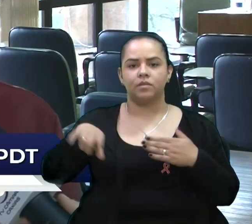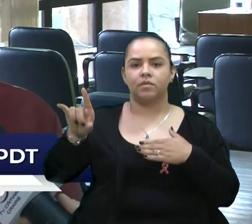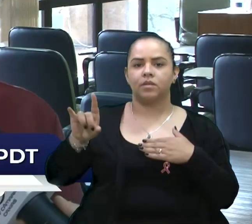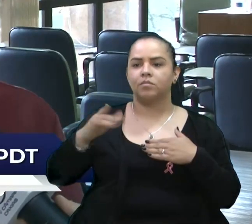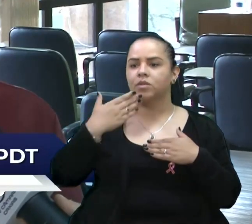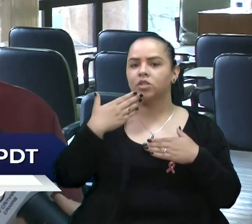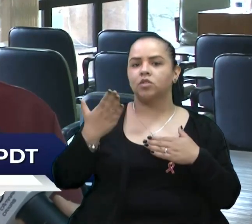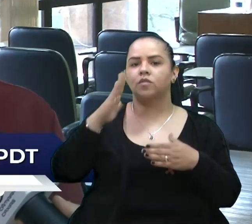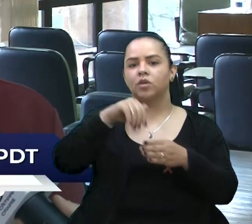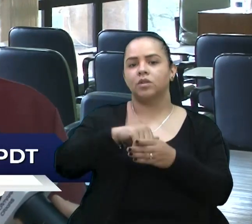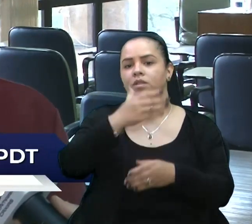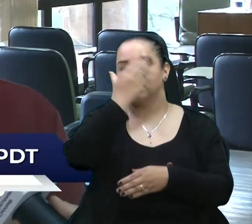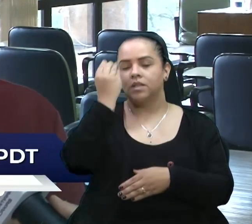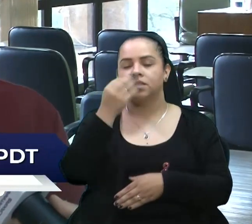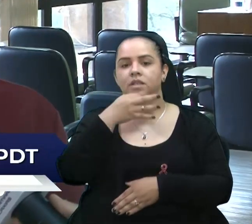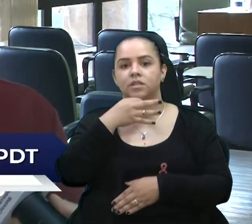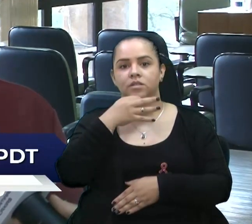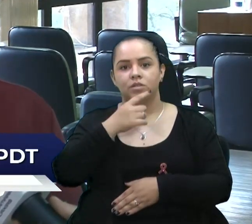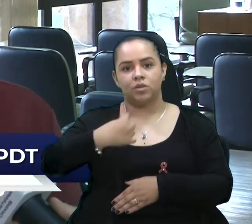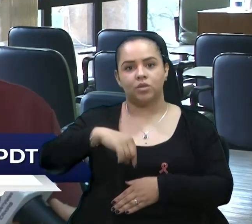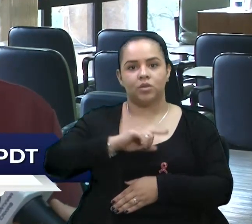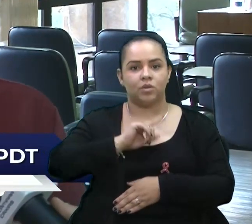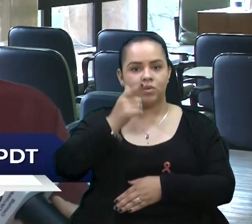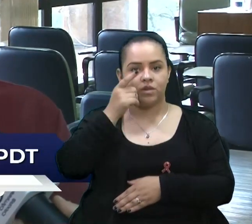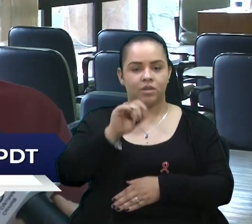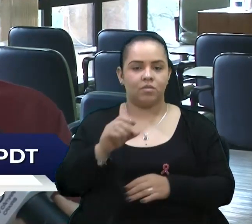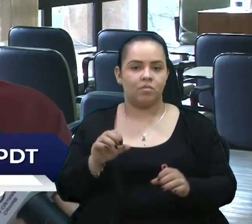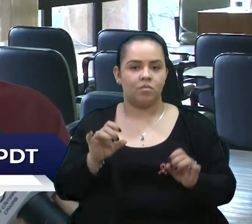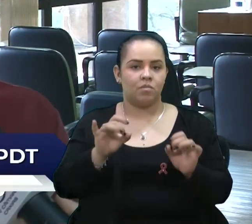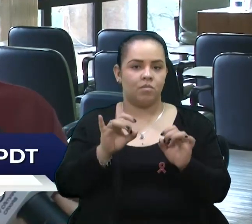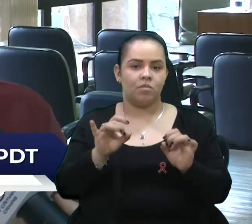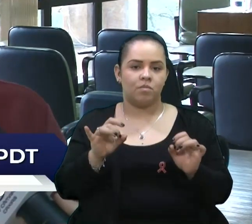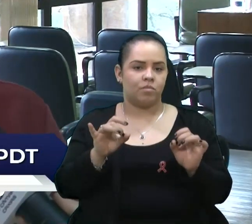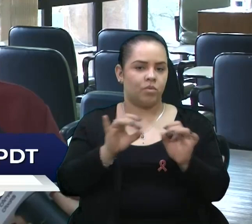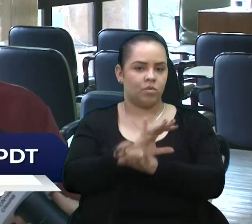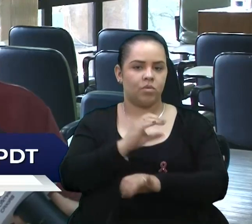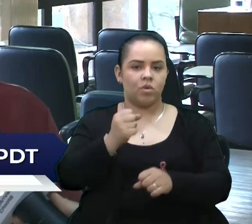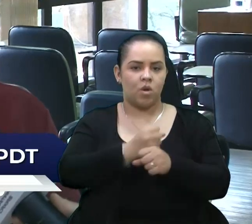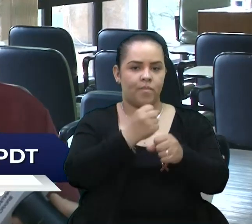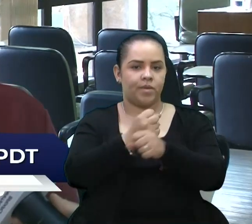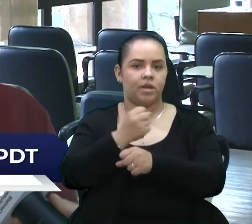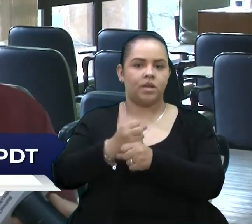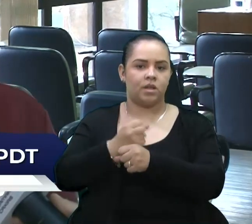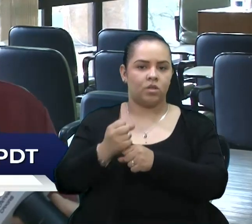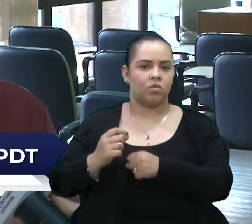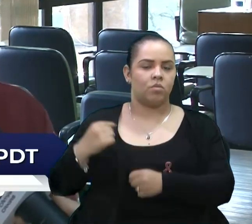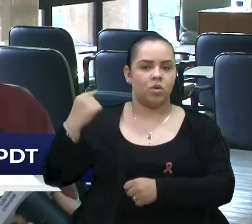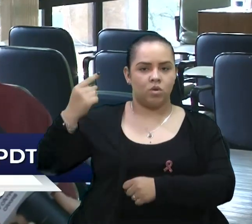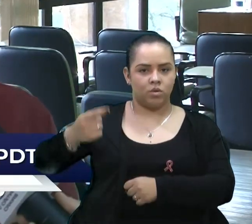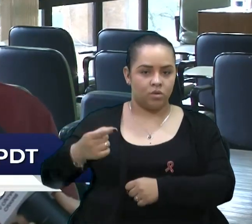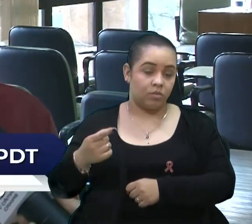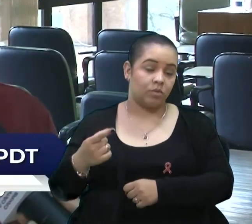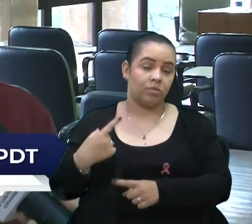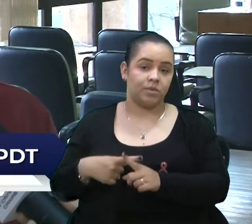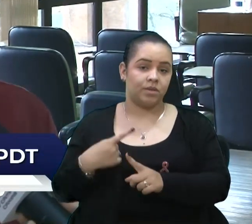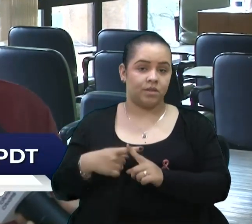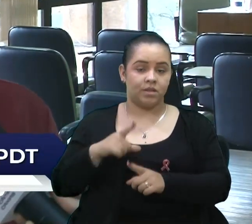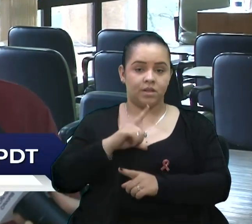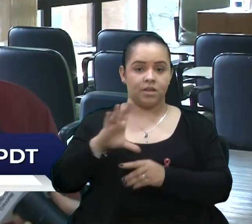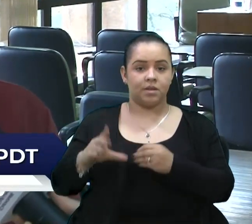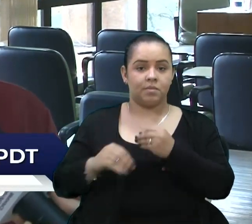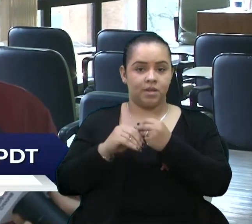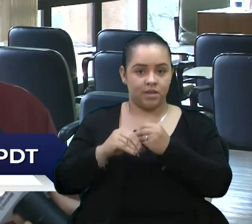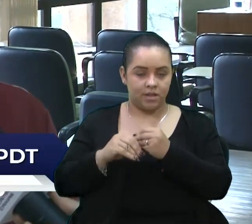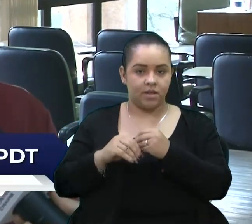voto e esquecem de Caxias nós conseguimos terminar a obra né? O ano que vem vamos terminar a obra graças a emendas